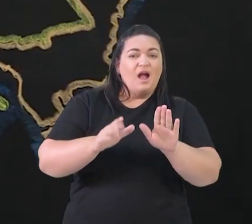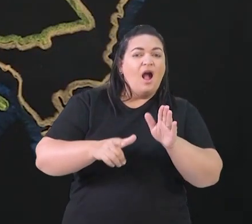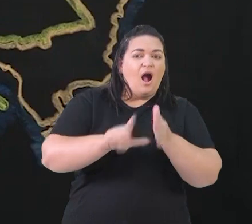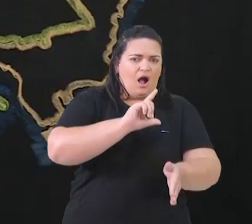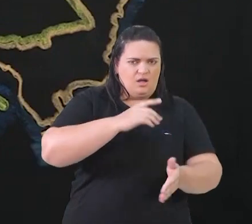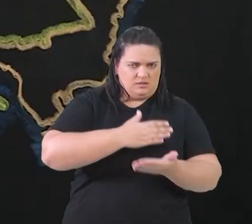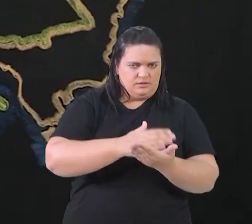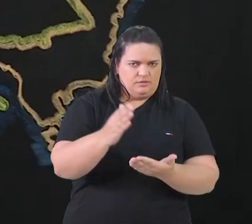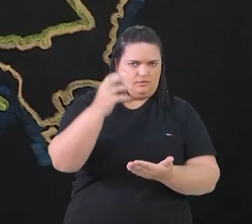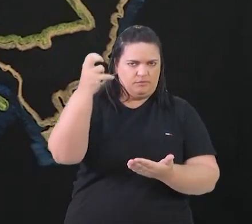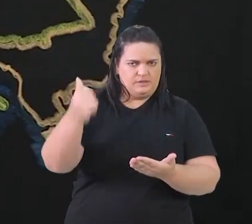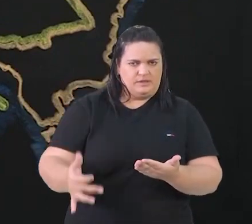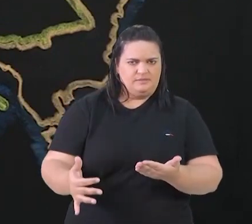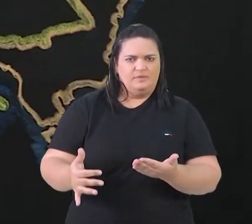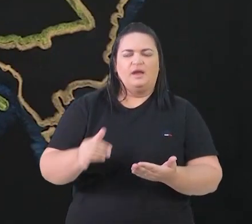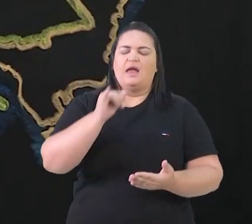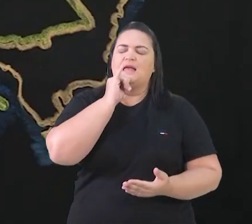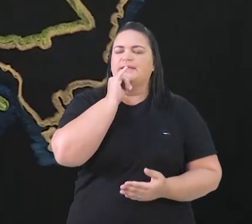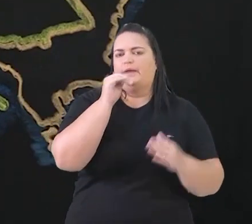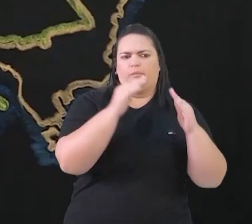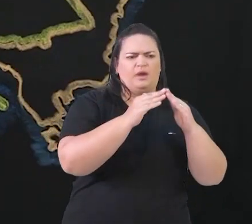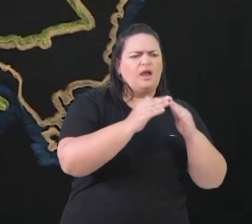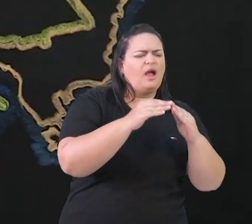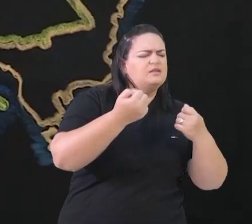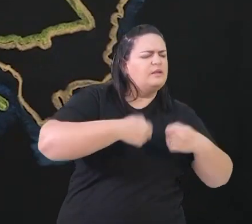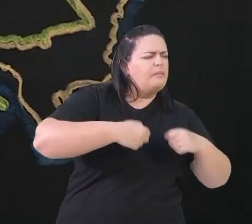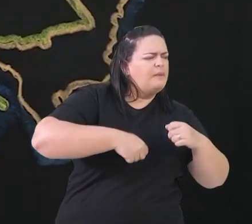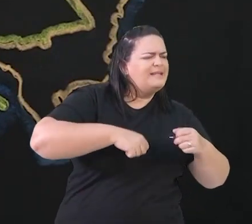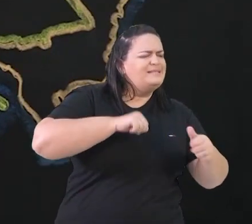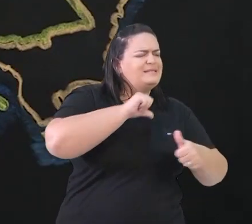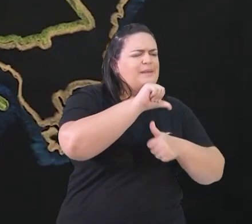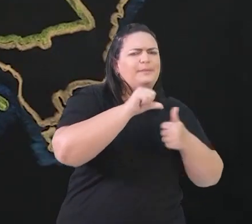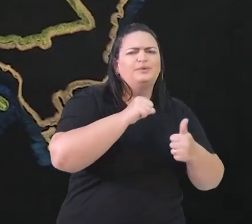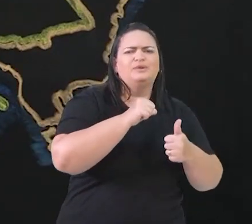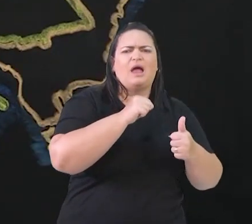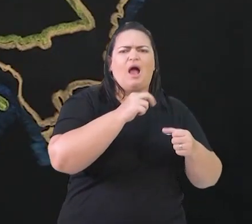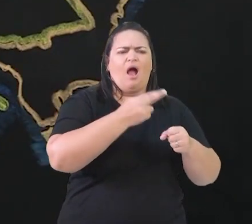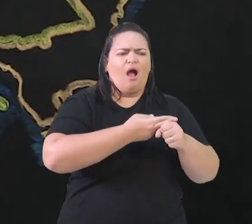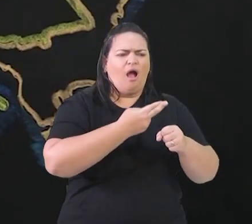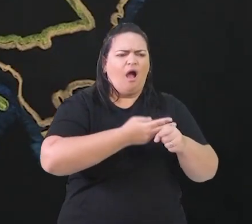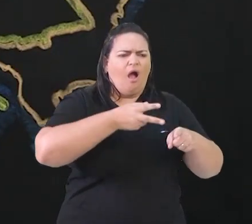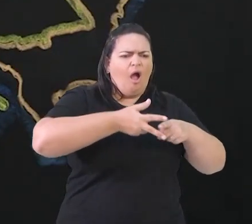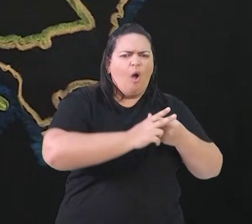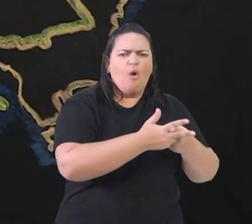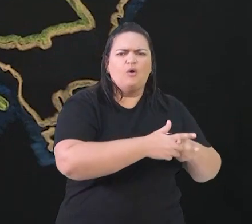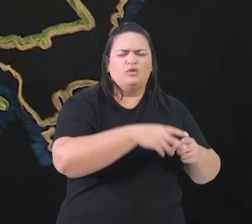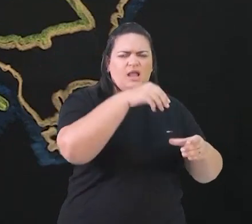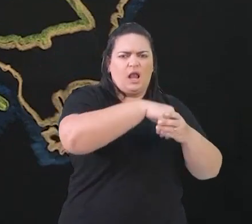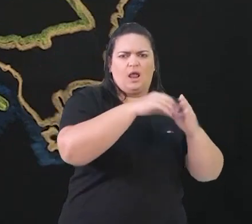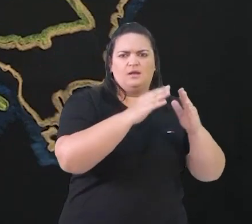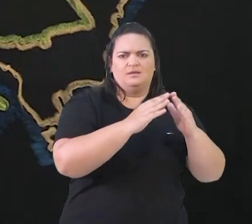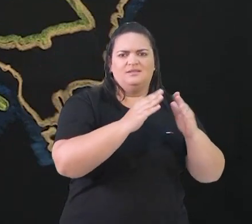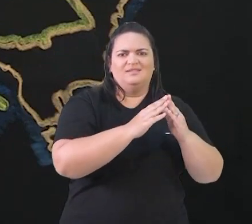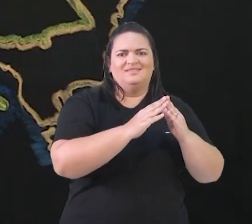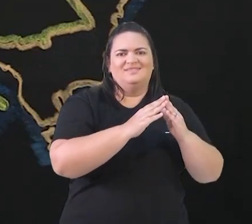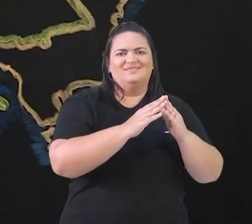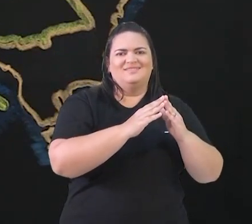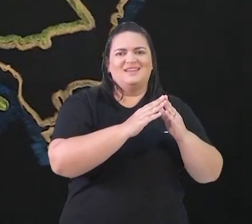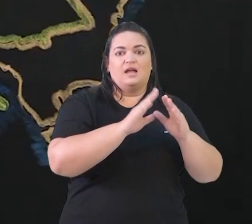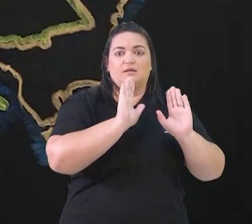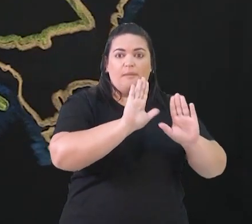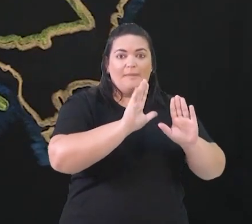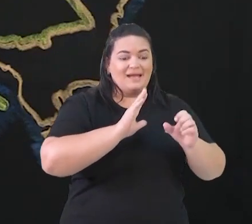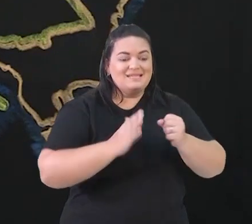expressão quando vai fazer alguma alteração pequena no ambiente, mas que a estrutura original da casa ou da construção é